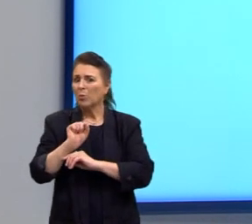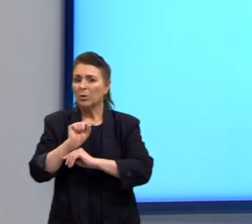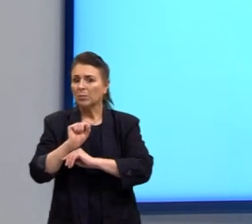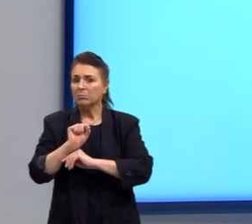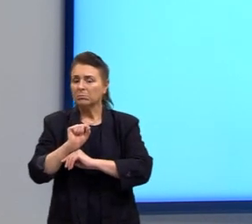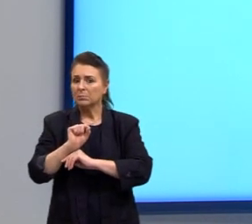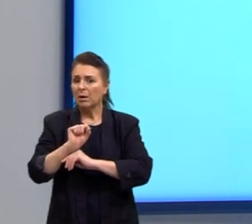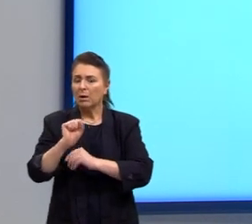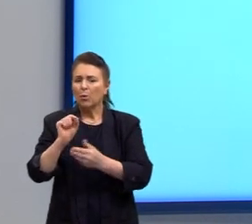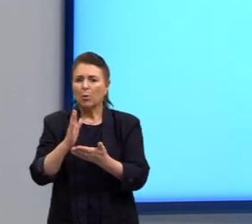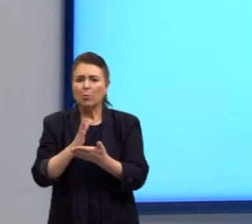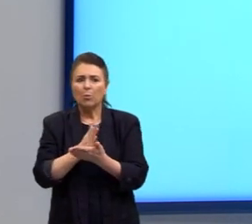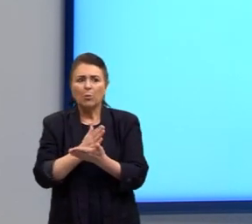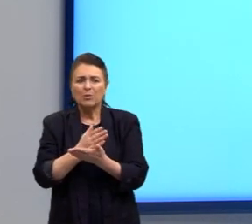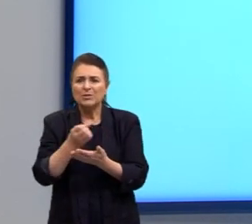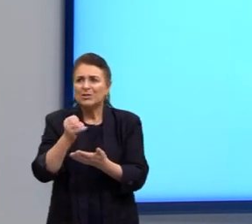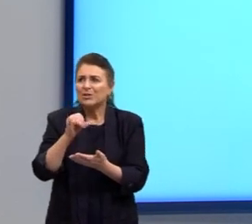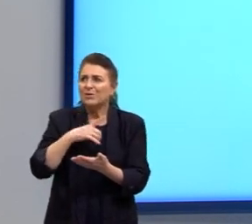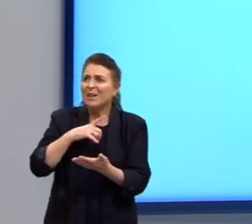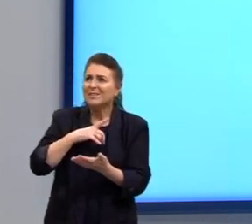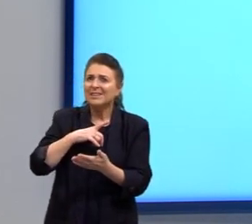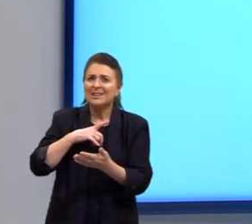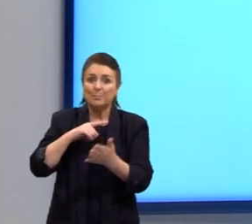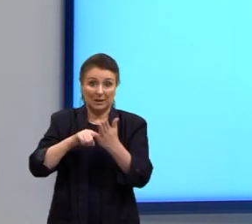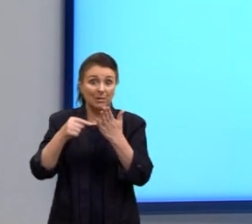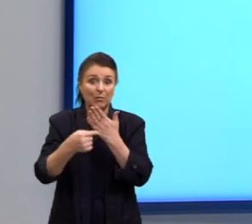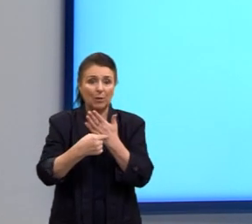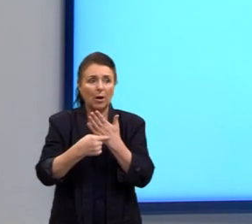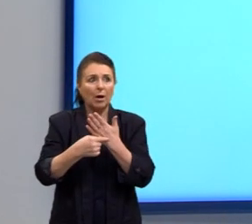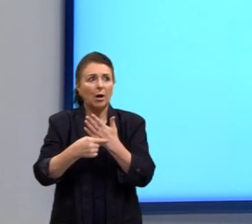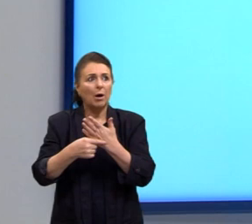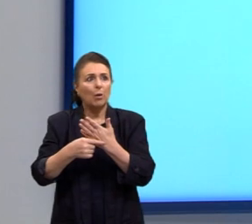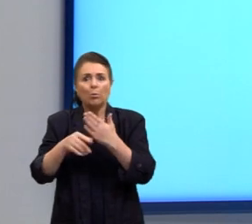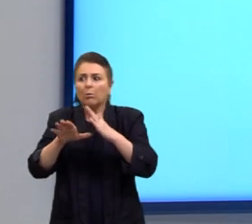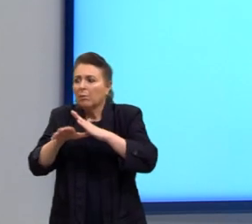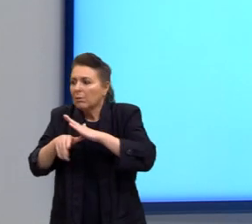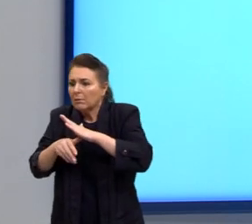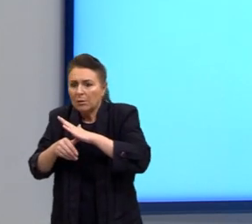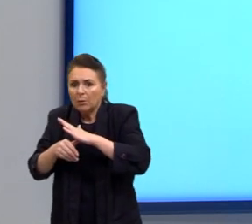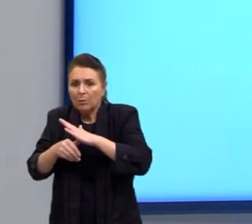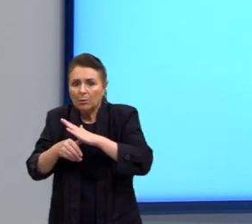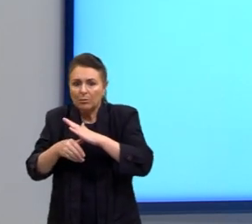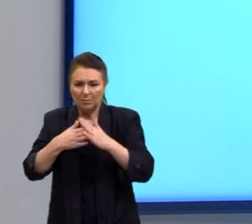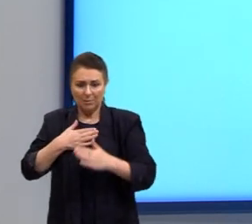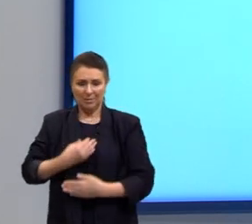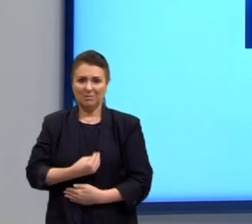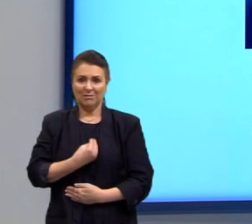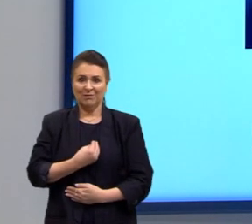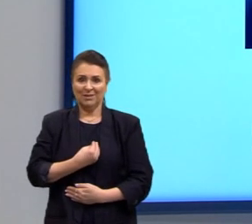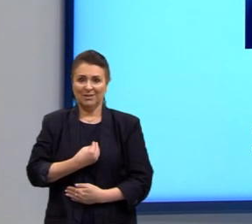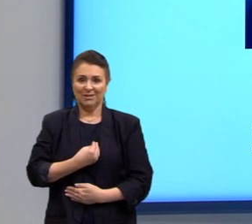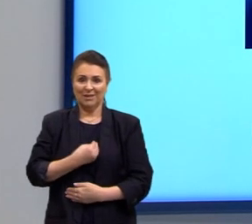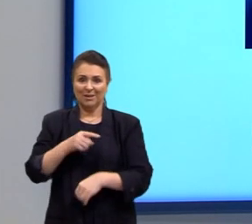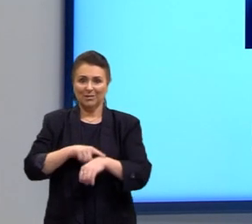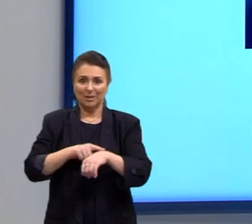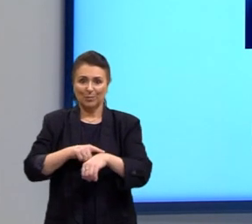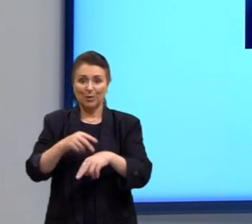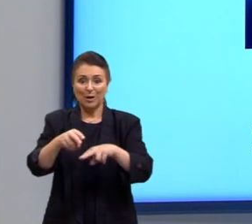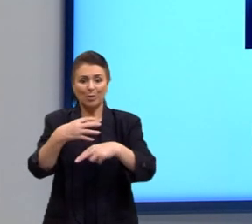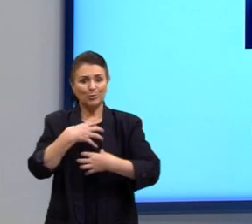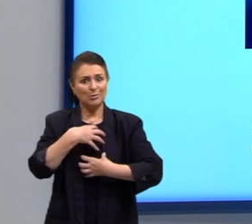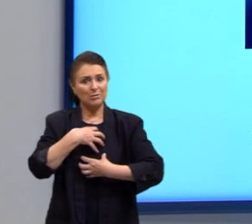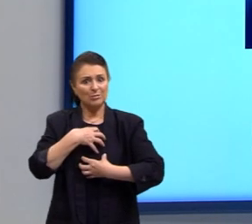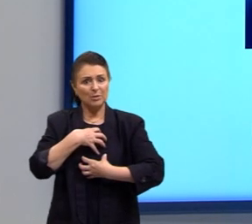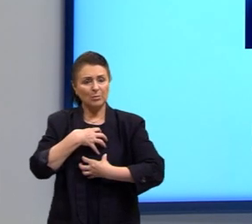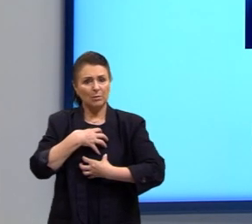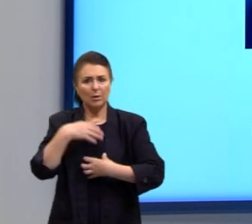algum ladrão oculto estivesse roubando a minha vida, o eu lírico fala. E é o que nós, adultos, sentimos, passa tão